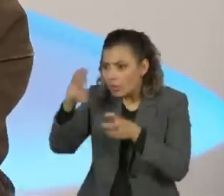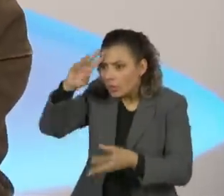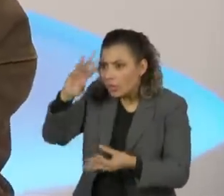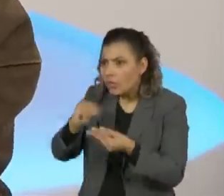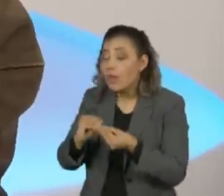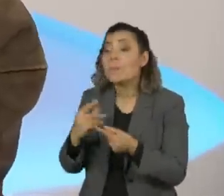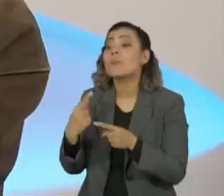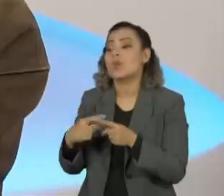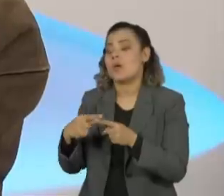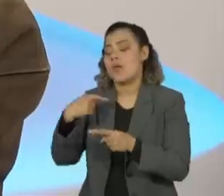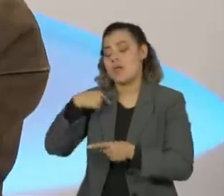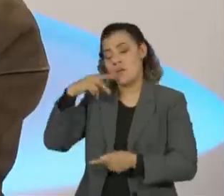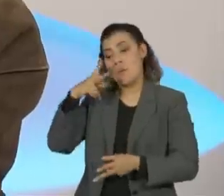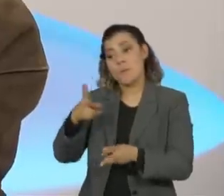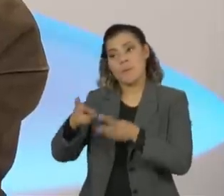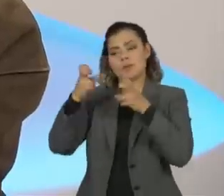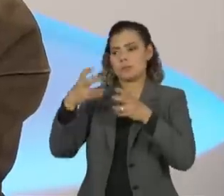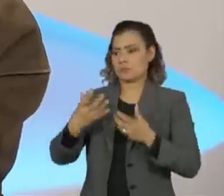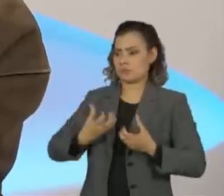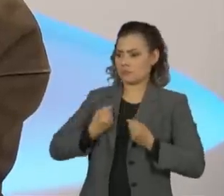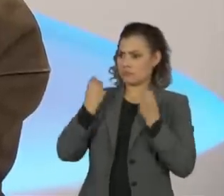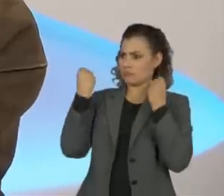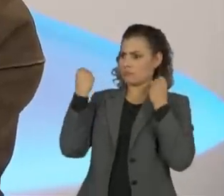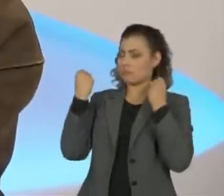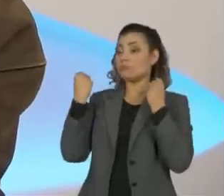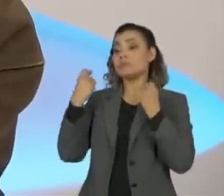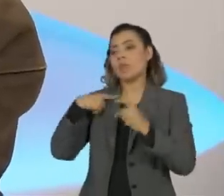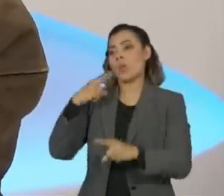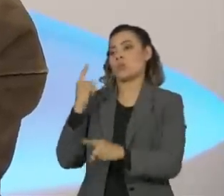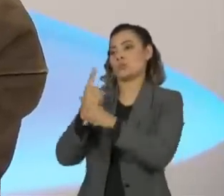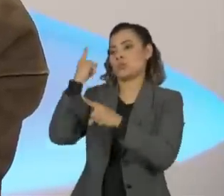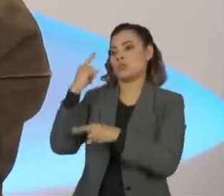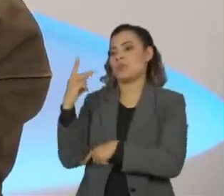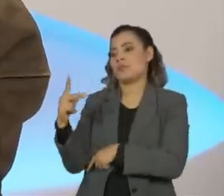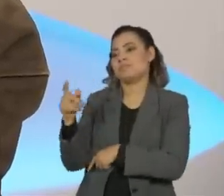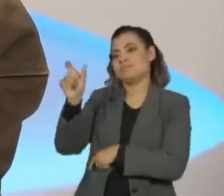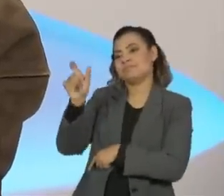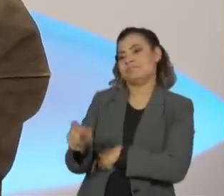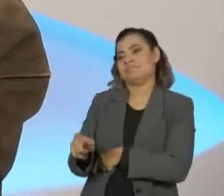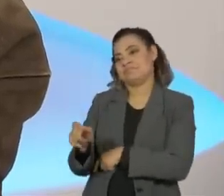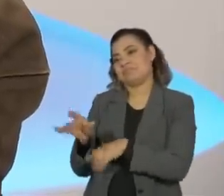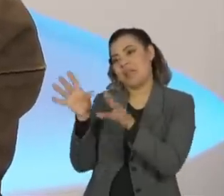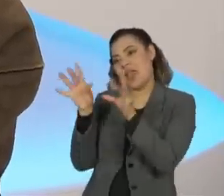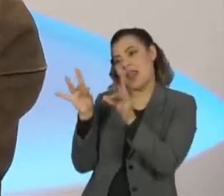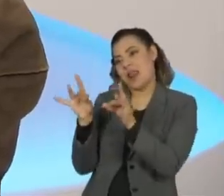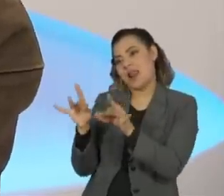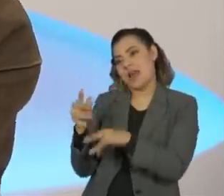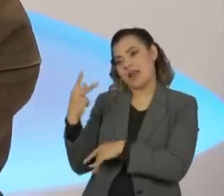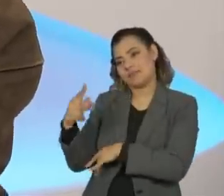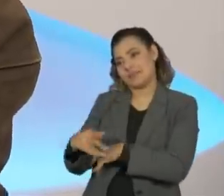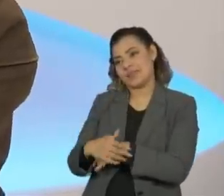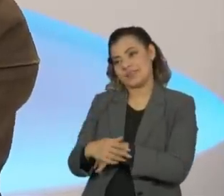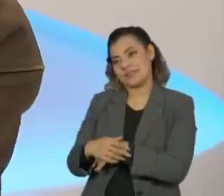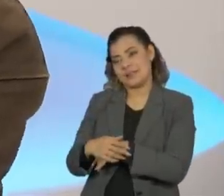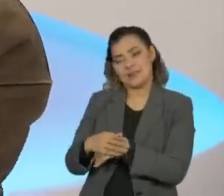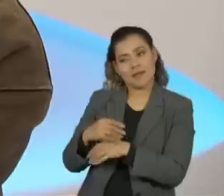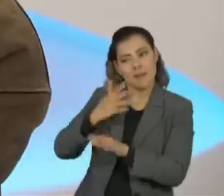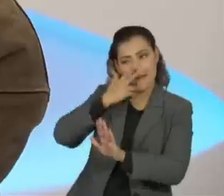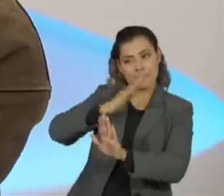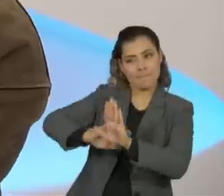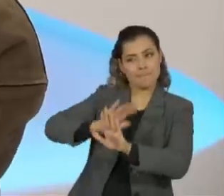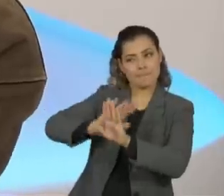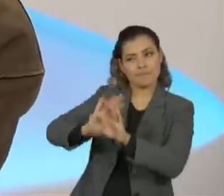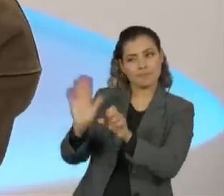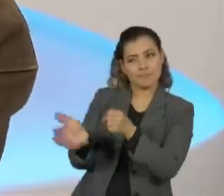me gabaritou até esse susto, e porventura descobrir com mais profundidade os meandros de toda